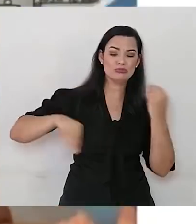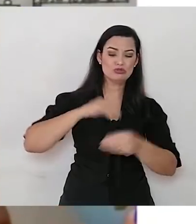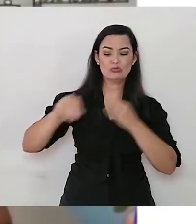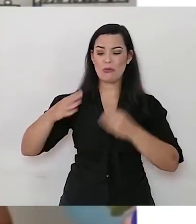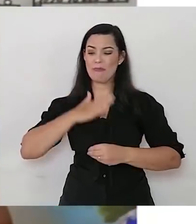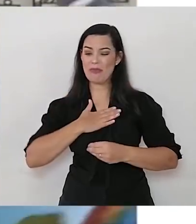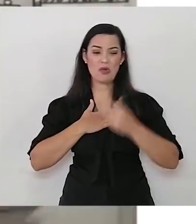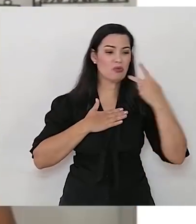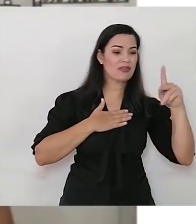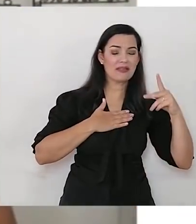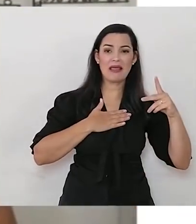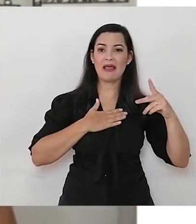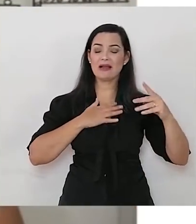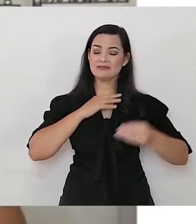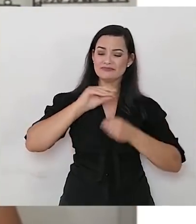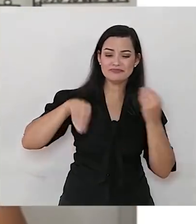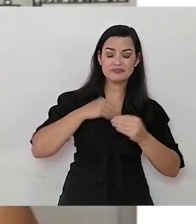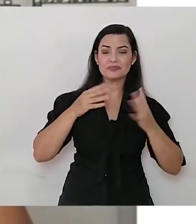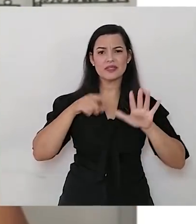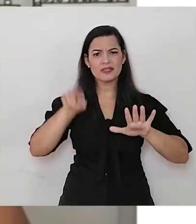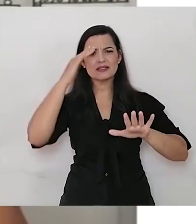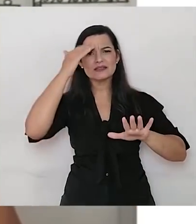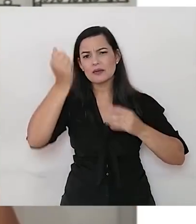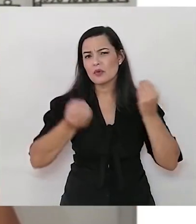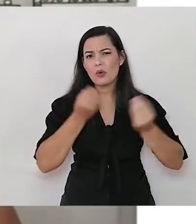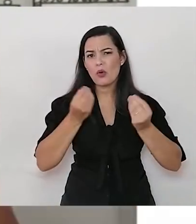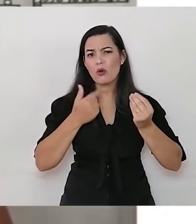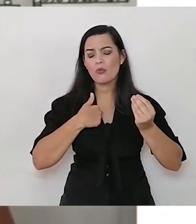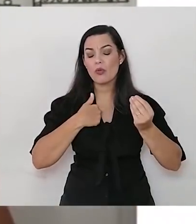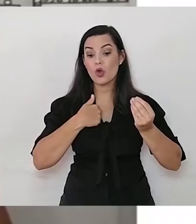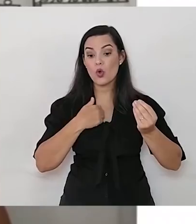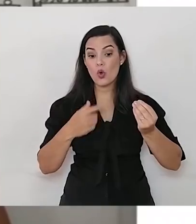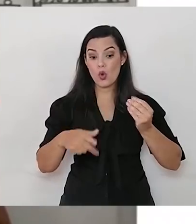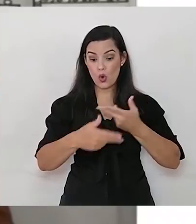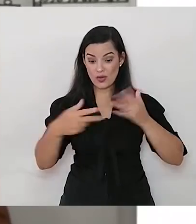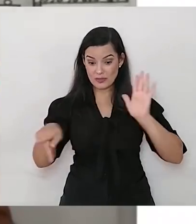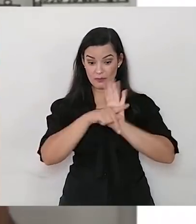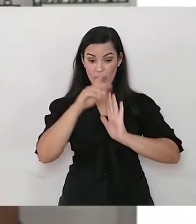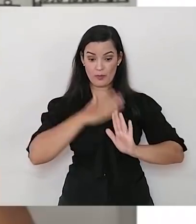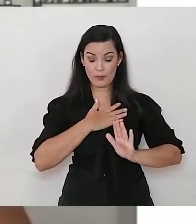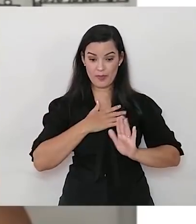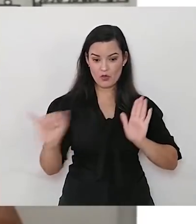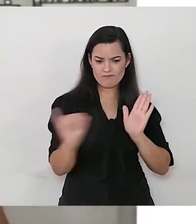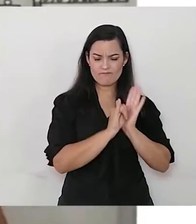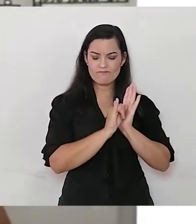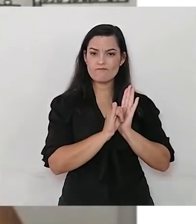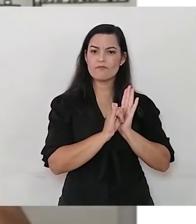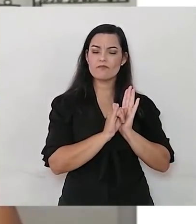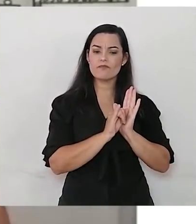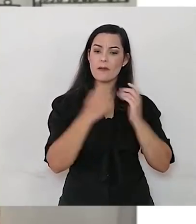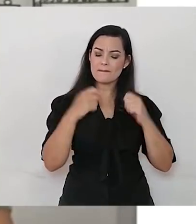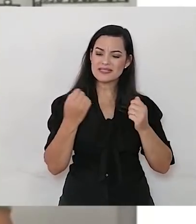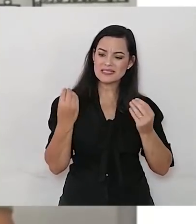qual é o dela. Você tem alguma ideia de como eu posso identificar os meus livros? Para saber, eu vou pensar em alguma